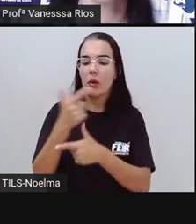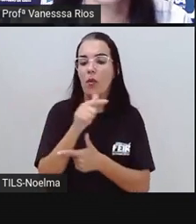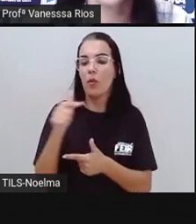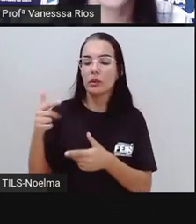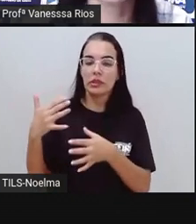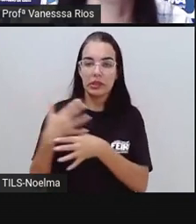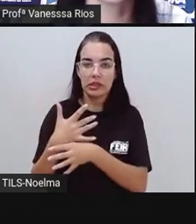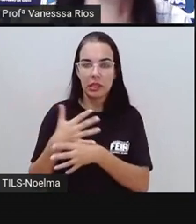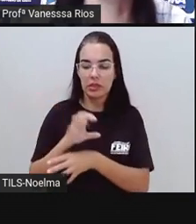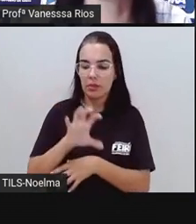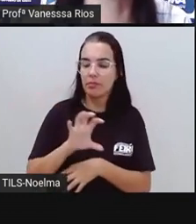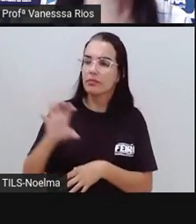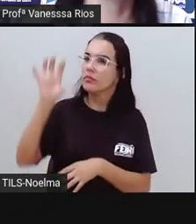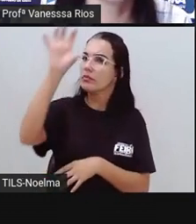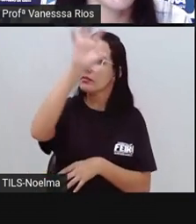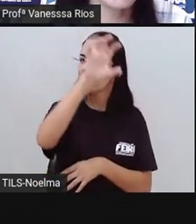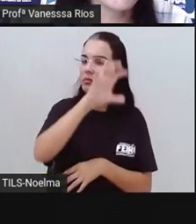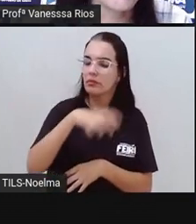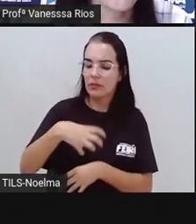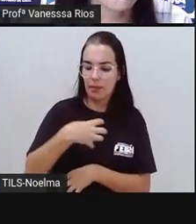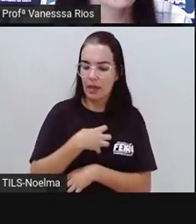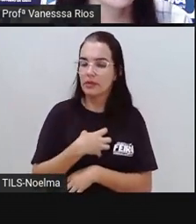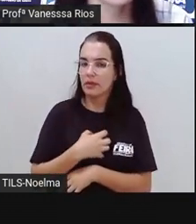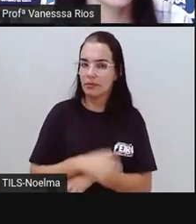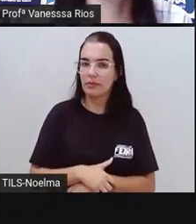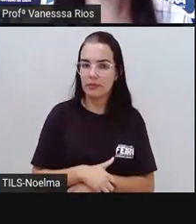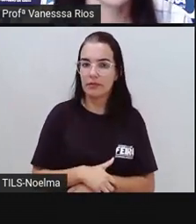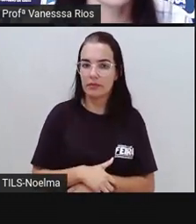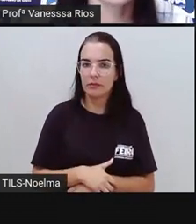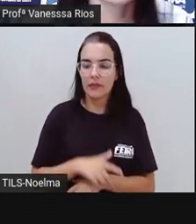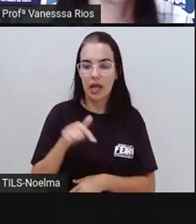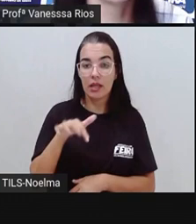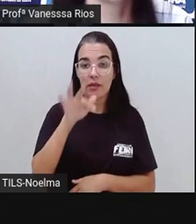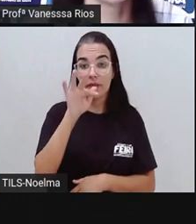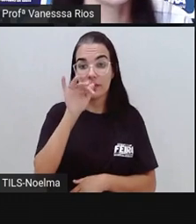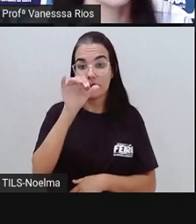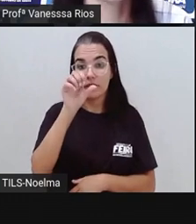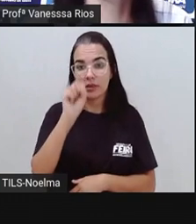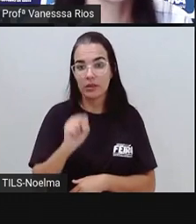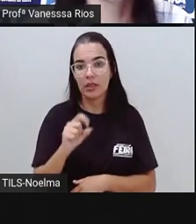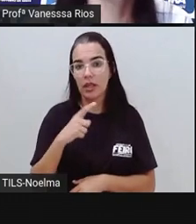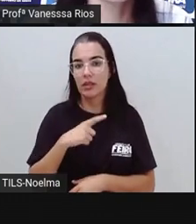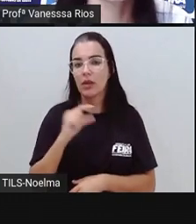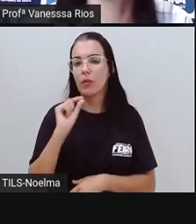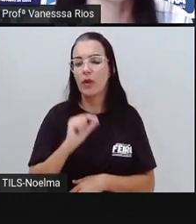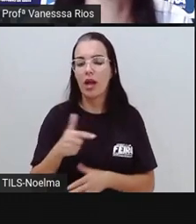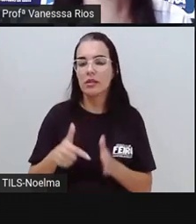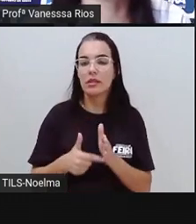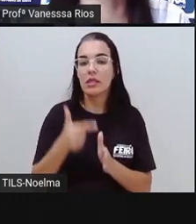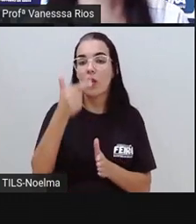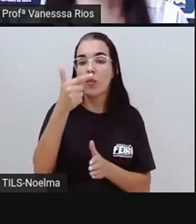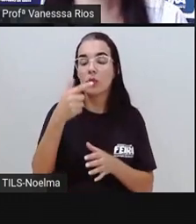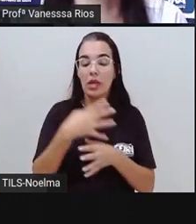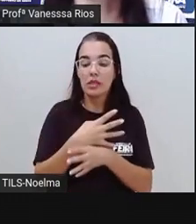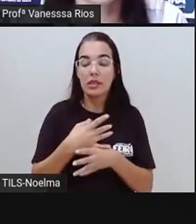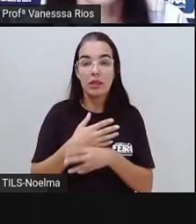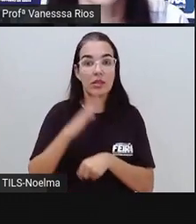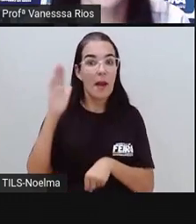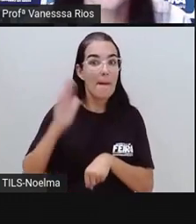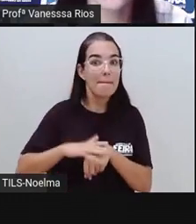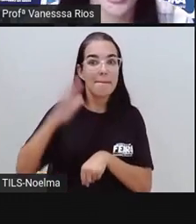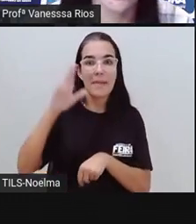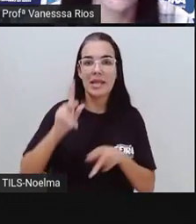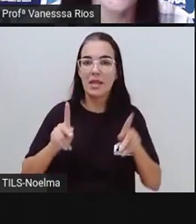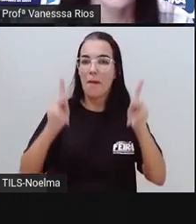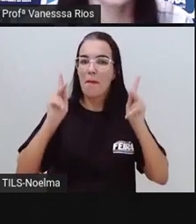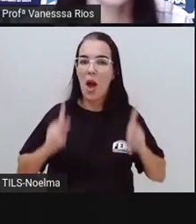fazem parte aí do território baiano. E aí, Feira de Santana é a segunda cidade mais populosa